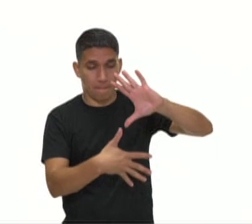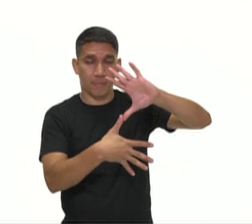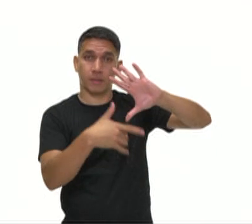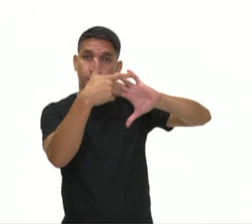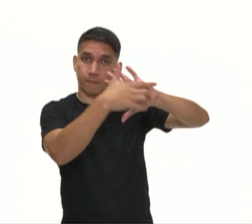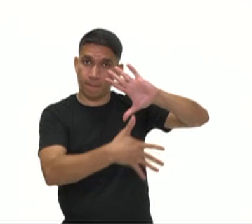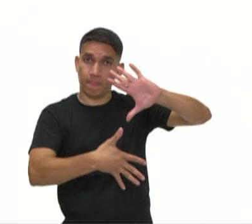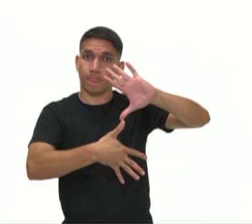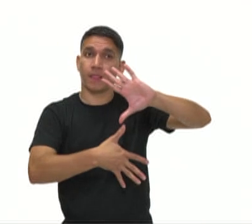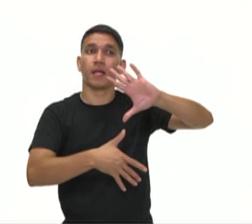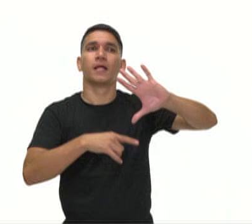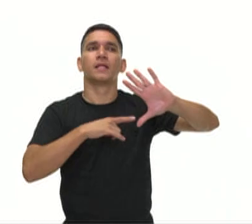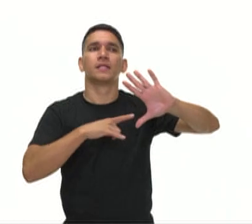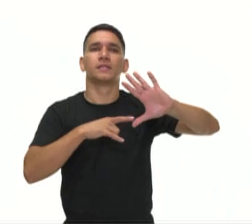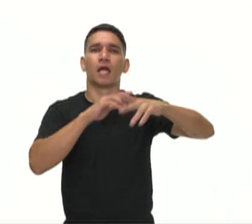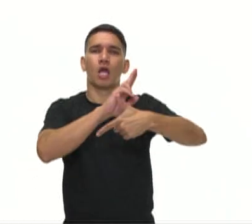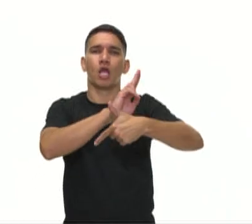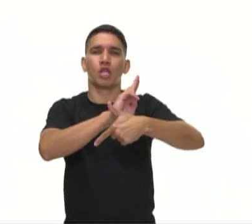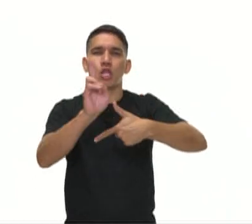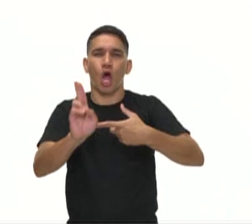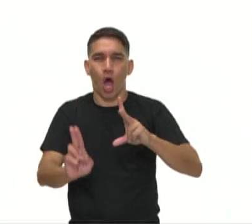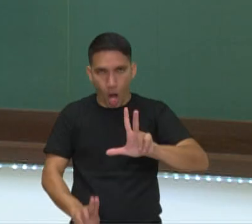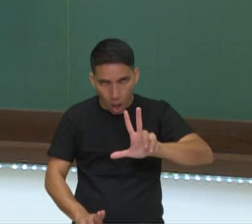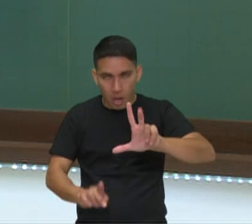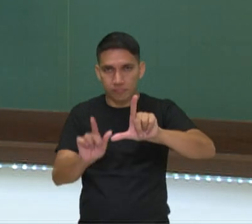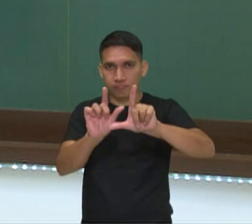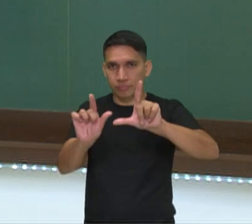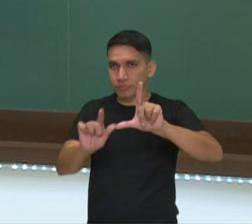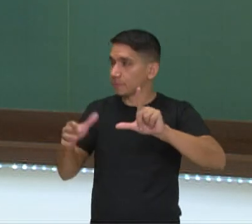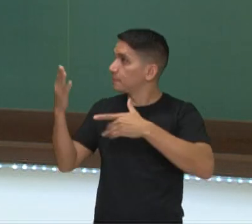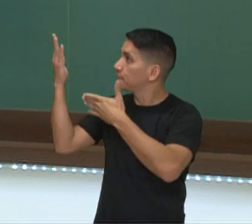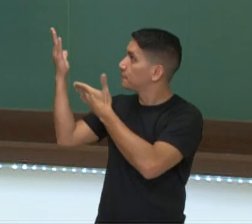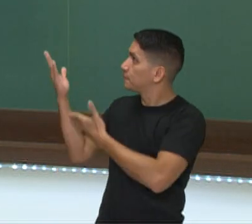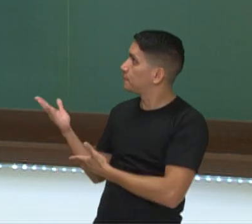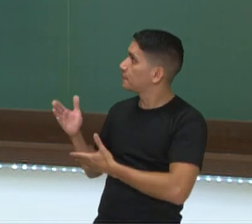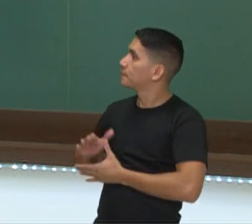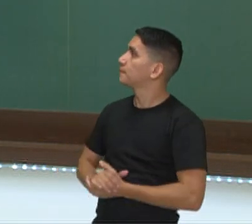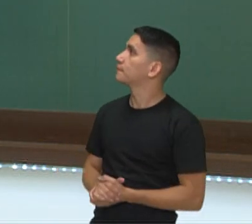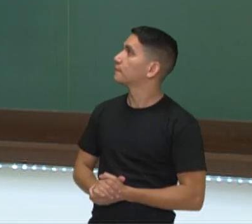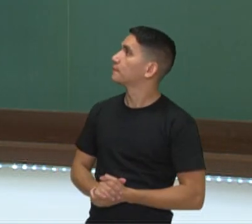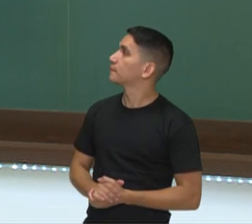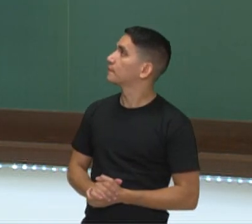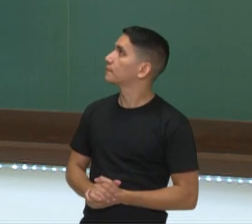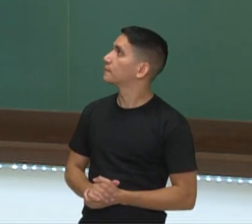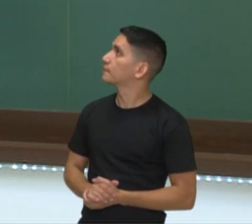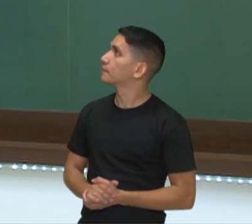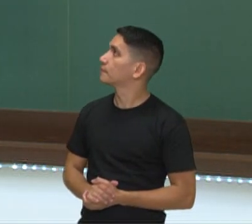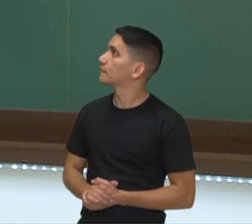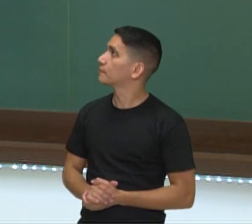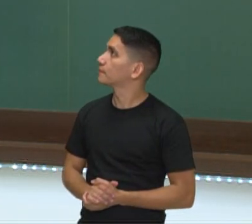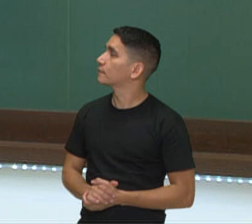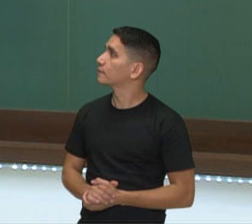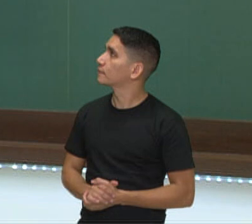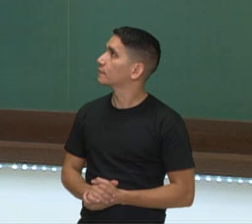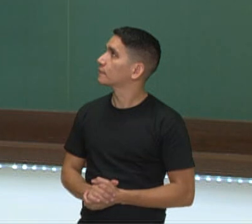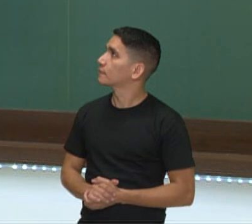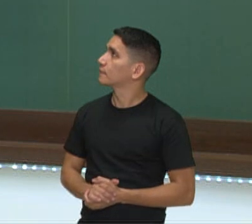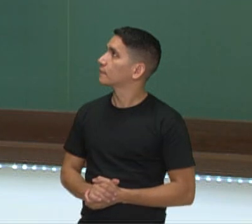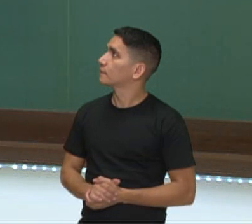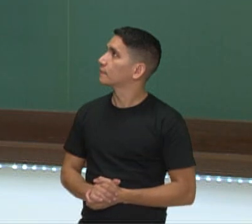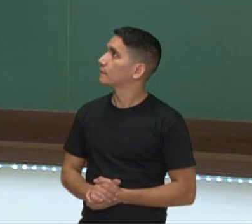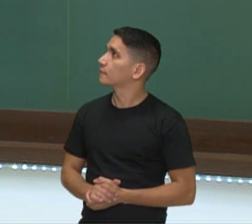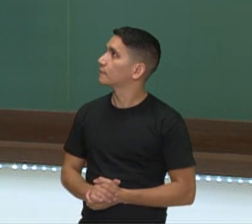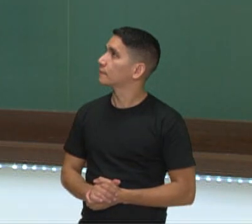tá? Que a gente tem o Pacto Andino, a gente tem o CARICOM, a gente tem o Mercosul e